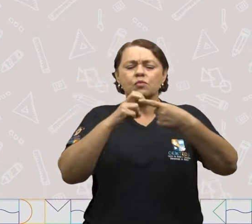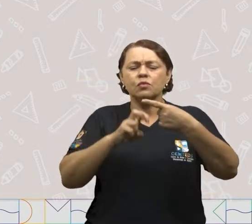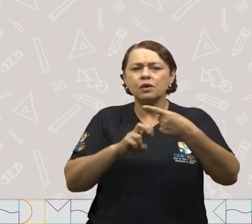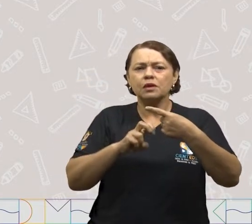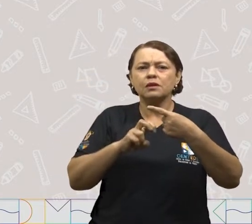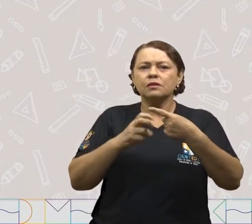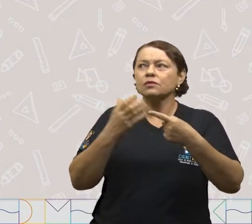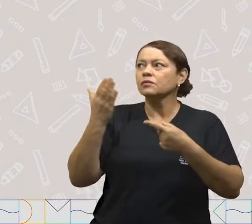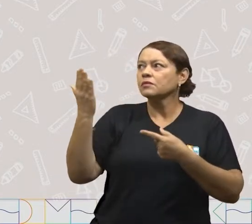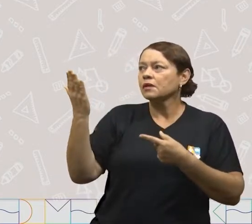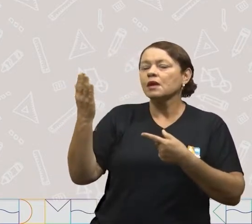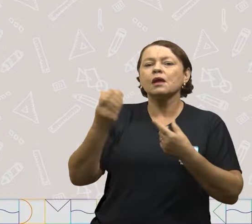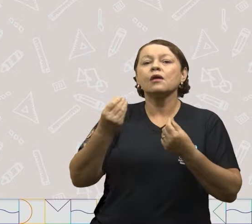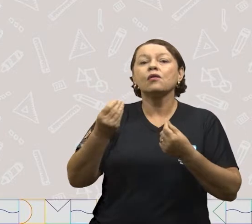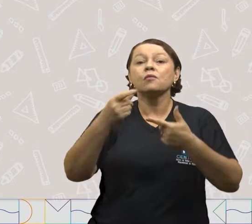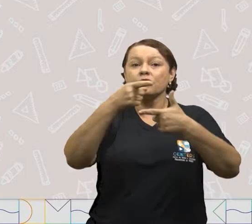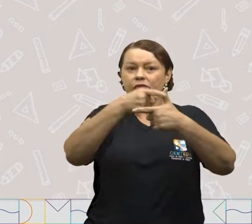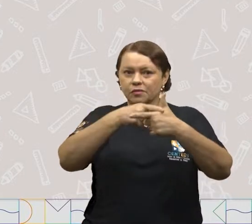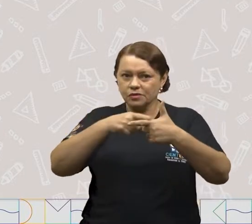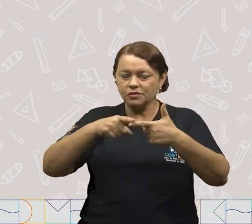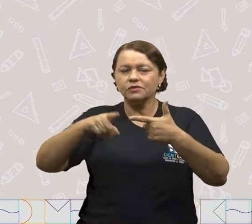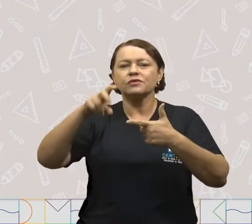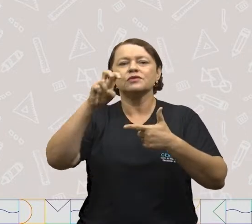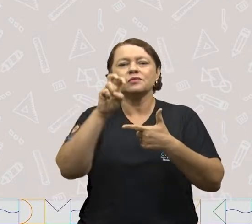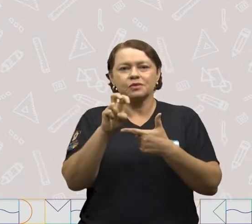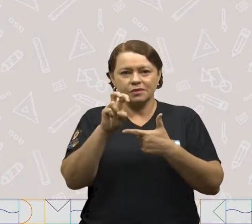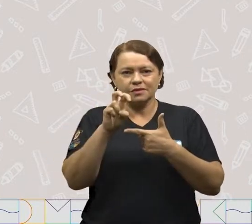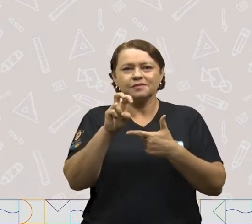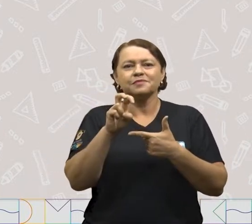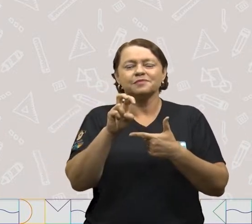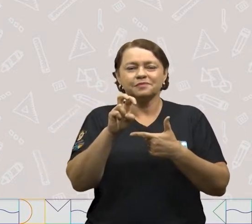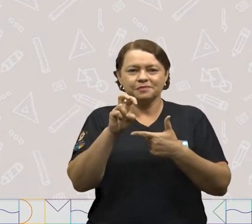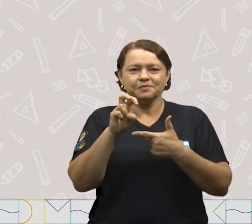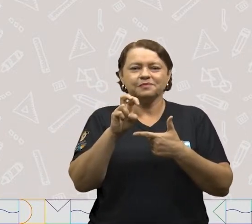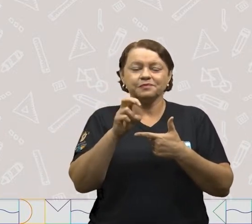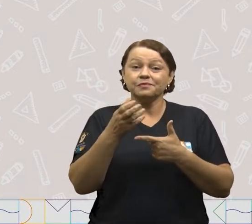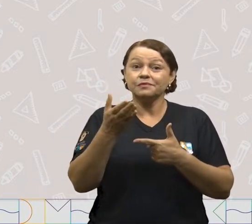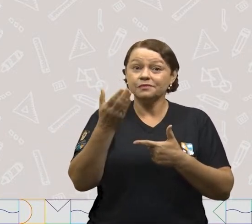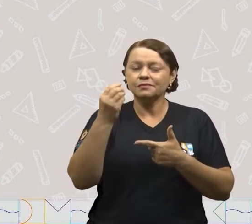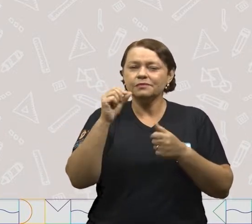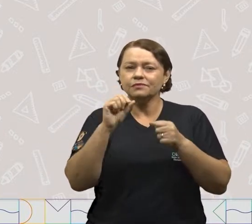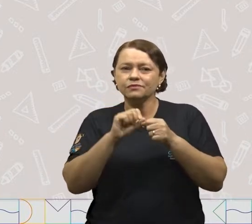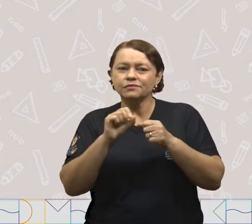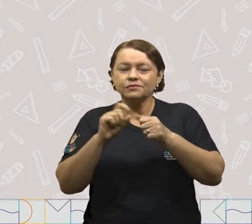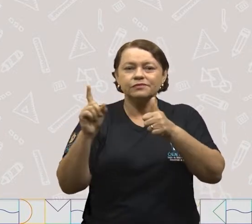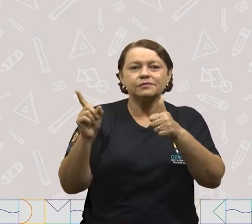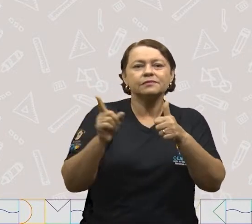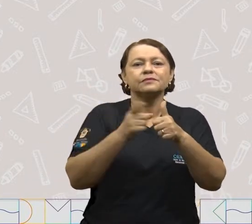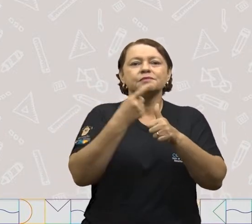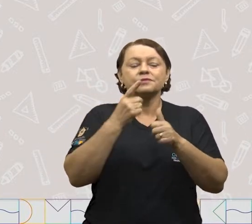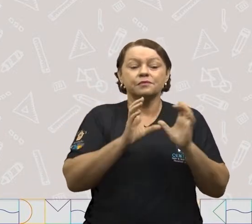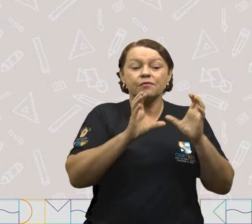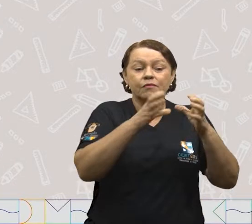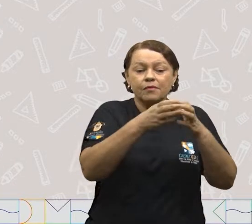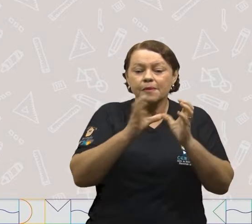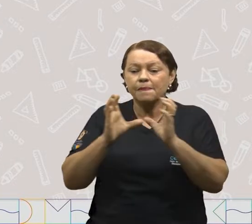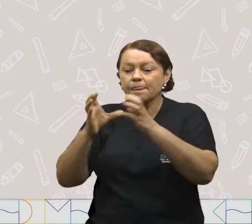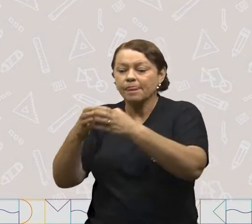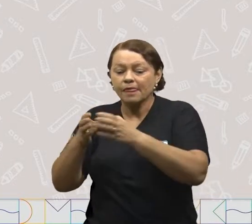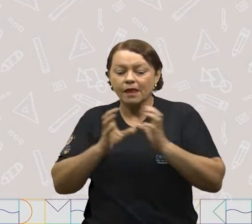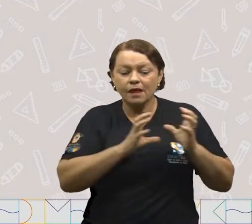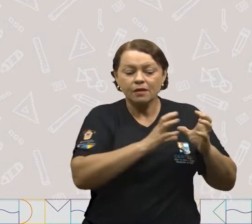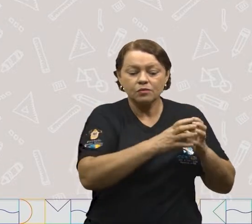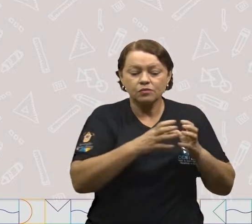delas, vamos fazer uma divisão por cinco. Vamos fazer primeiro os cinco grupos